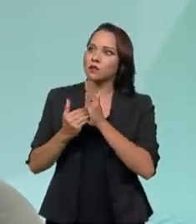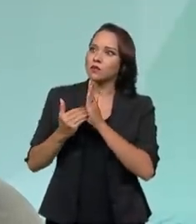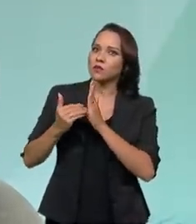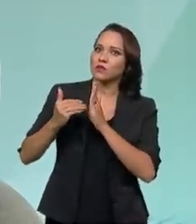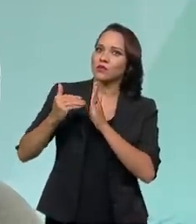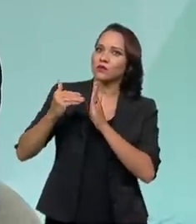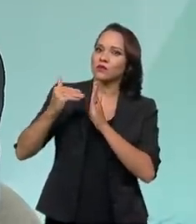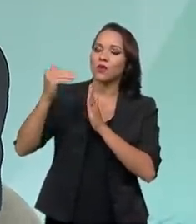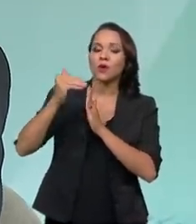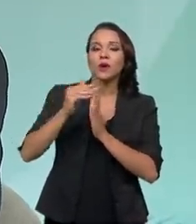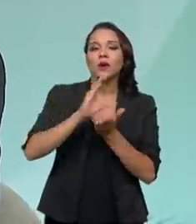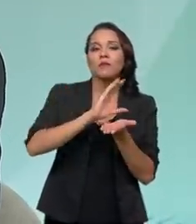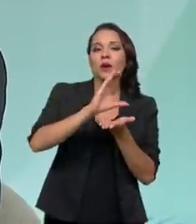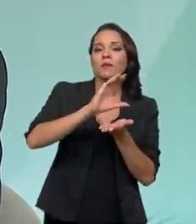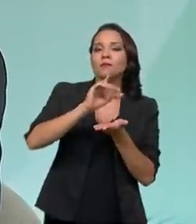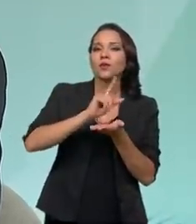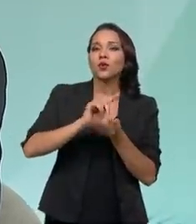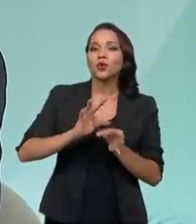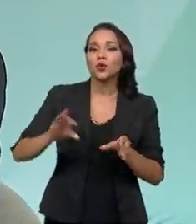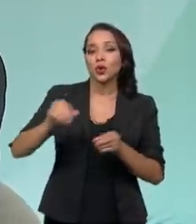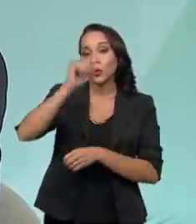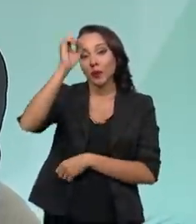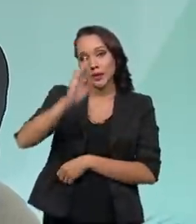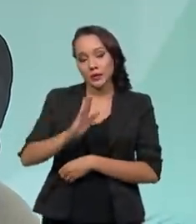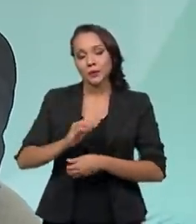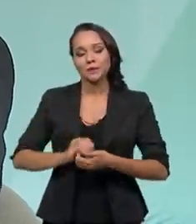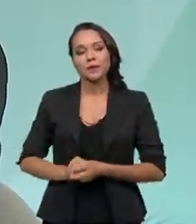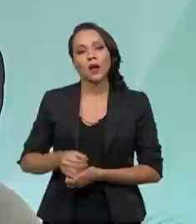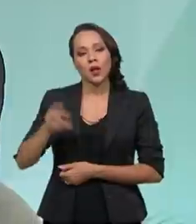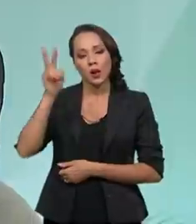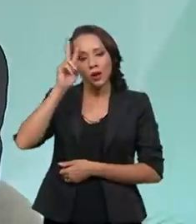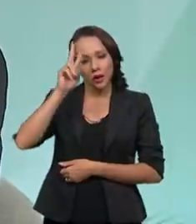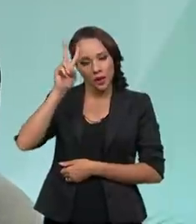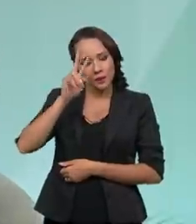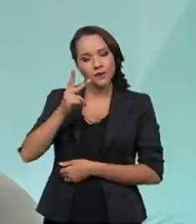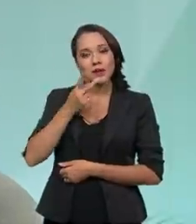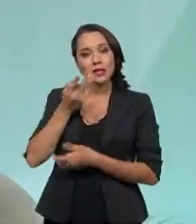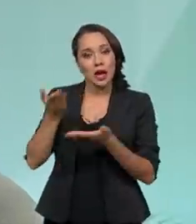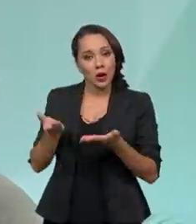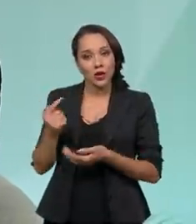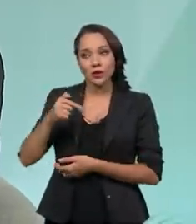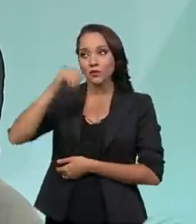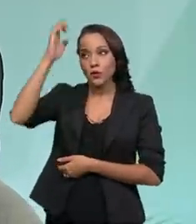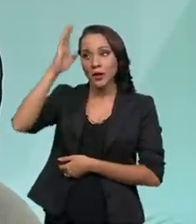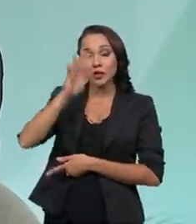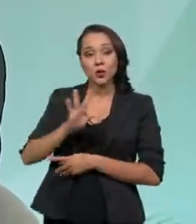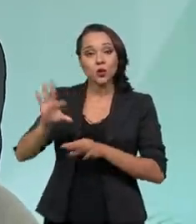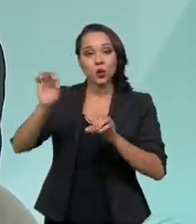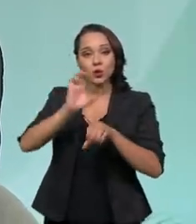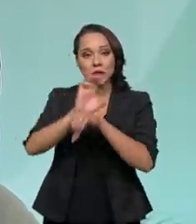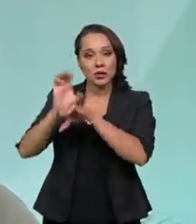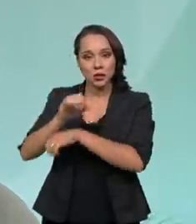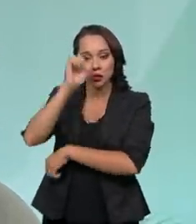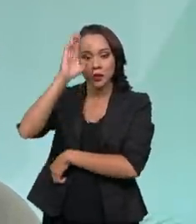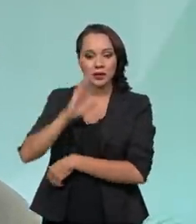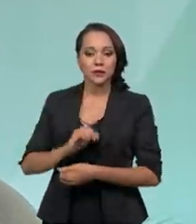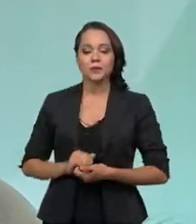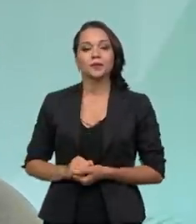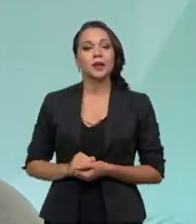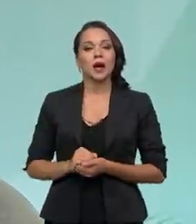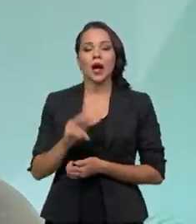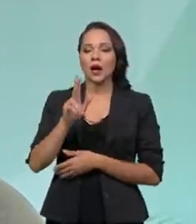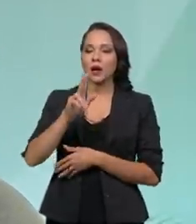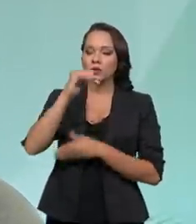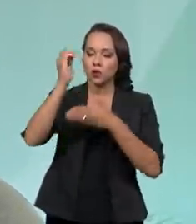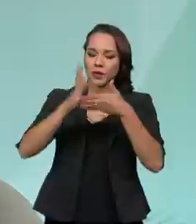distribuído pelo país afora. Eu lembro que nós estamos presentes no Brasil inteiro e, em um momento, o norte,